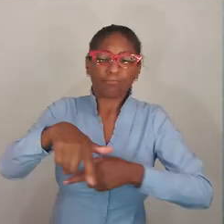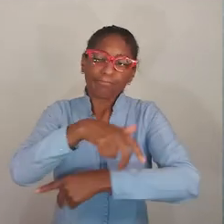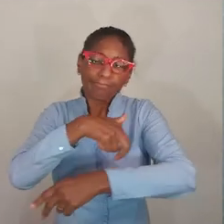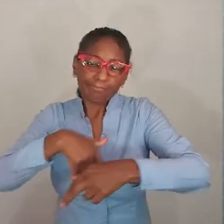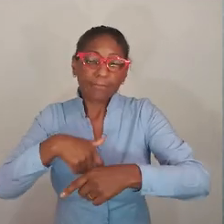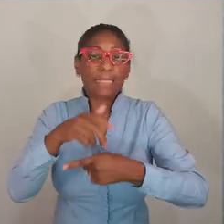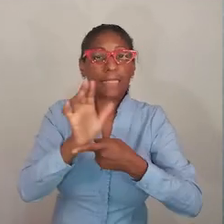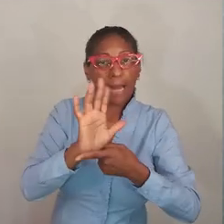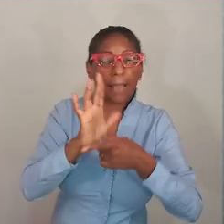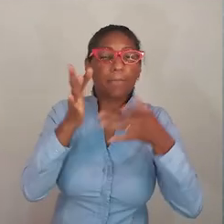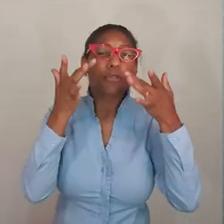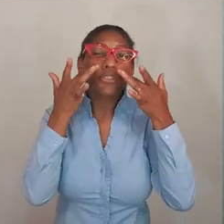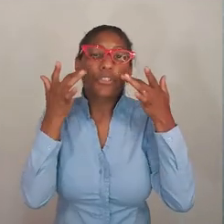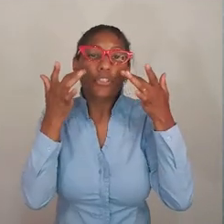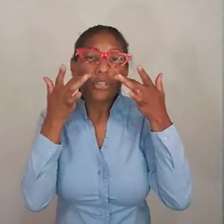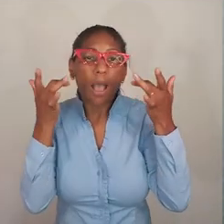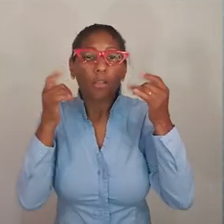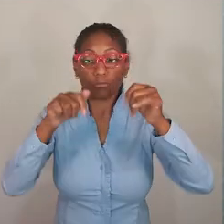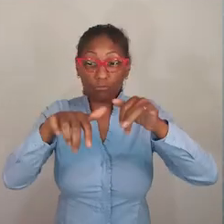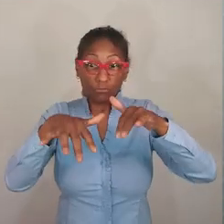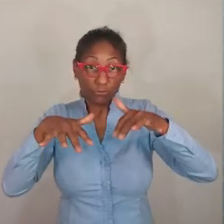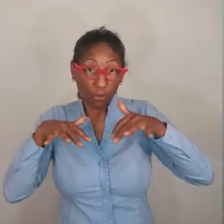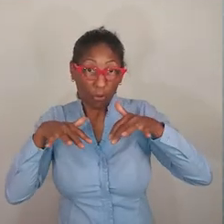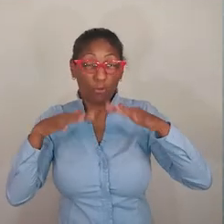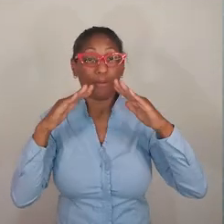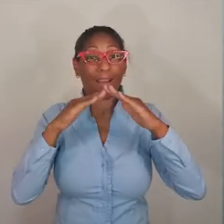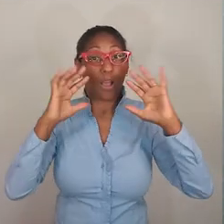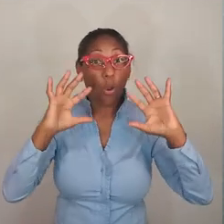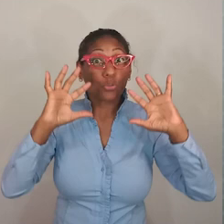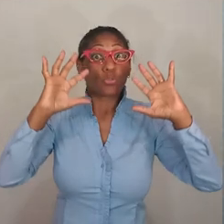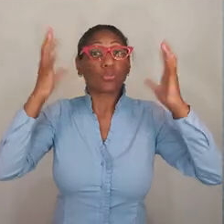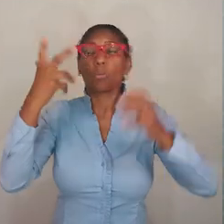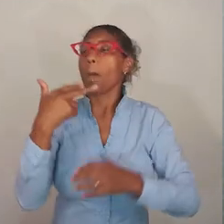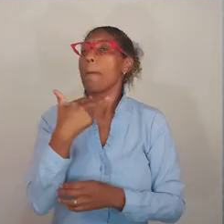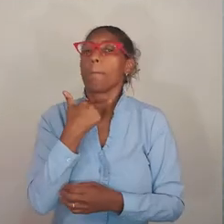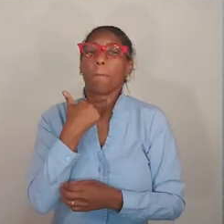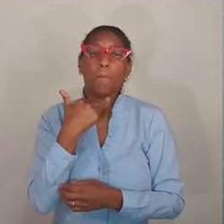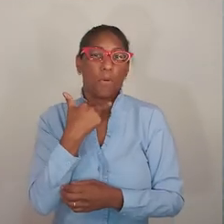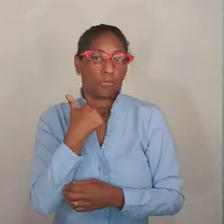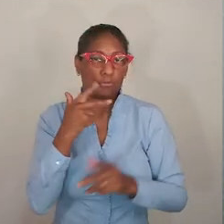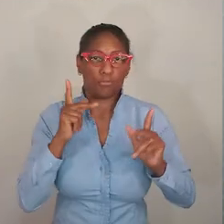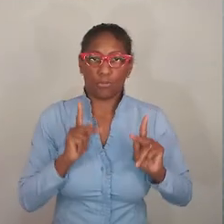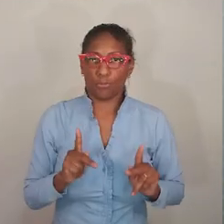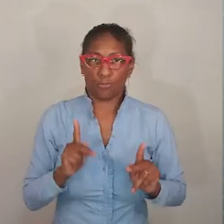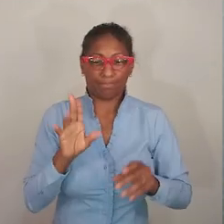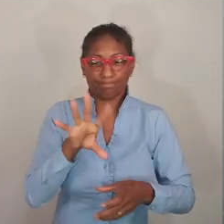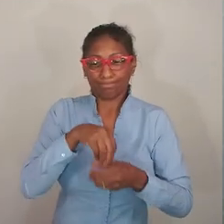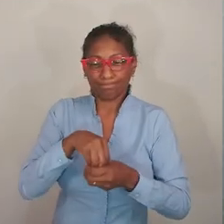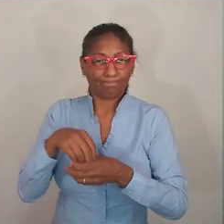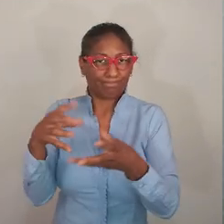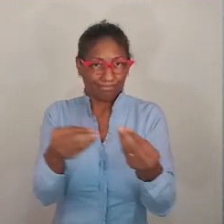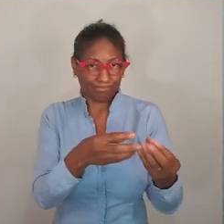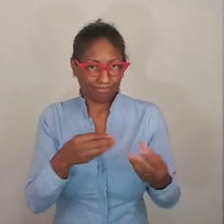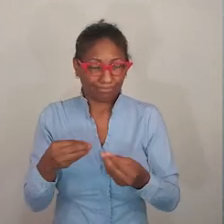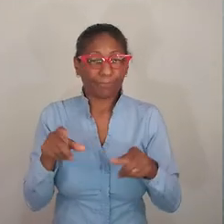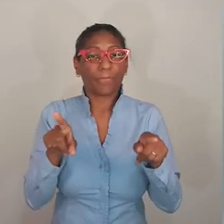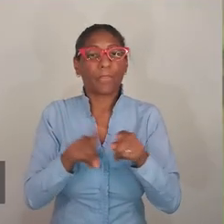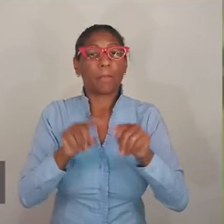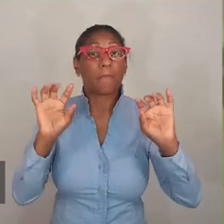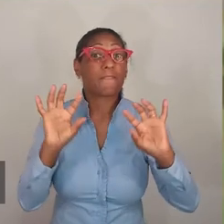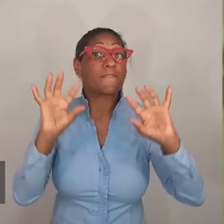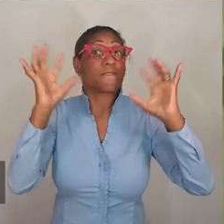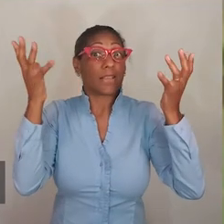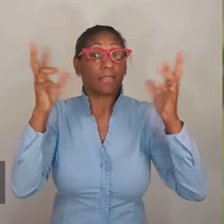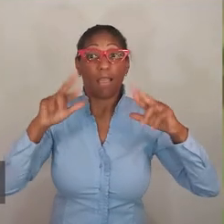bares, pubs, centros comerciais, cinemas, teatros, auditórios e casas de espetáculos que façam atendimento ao público.